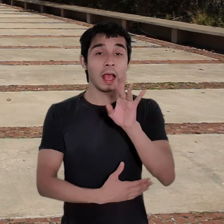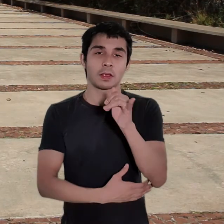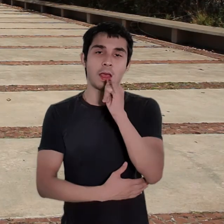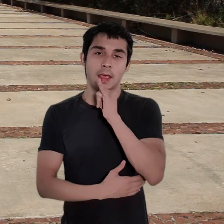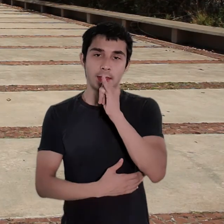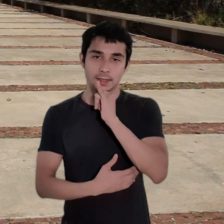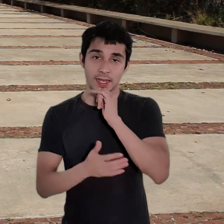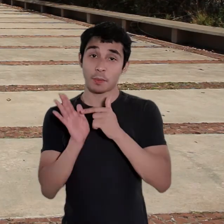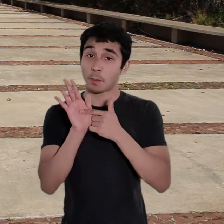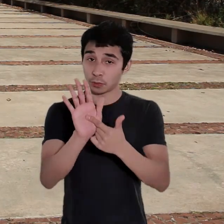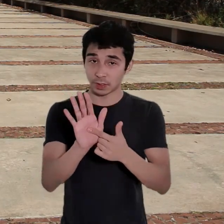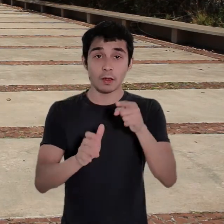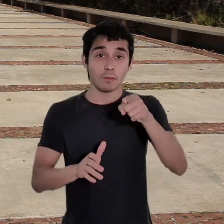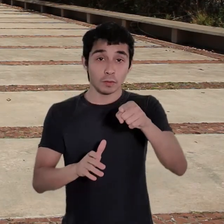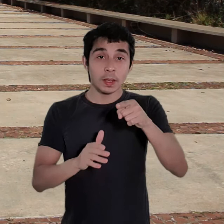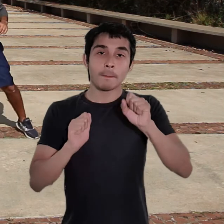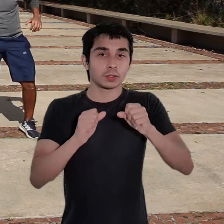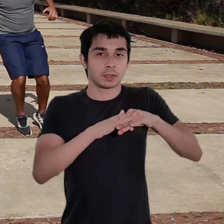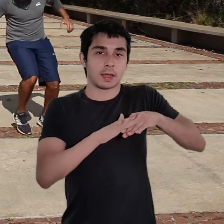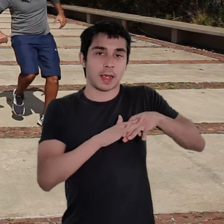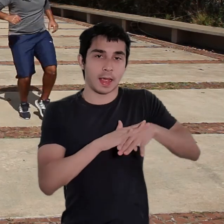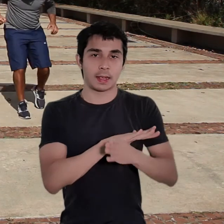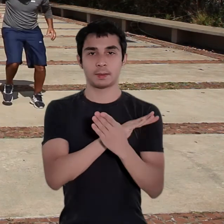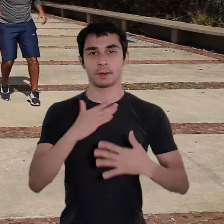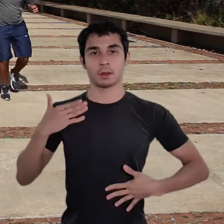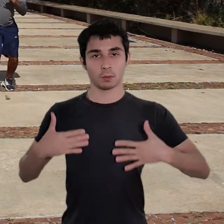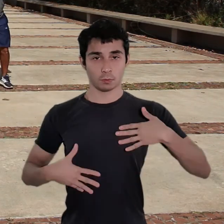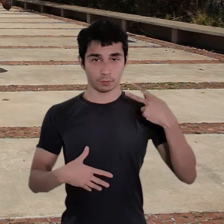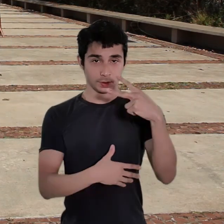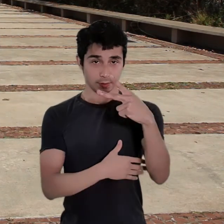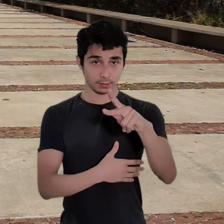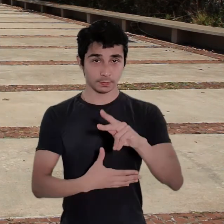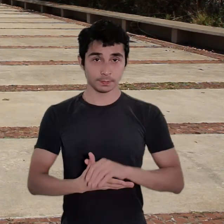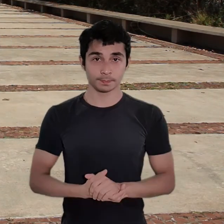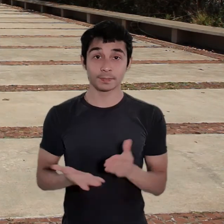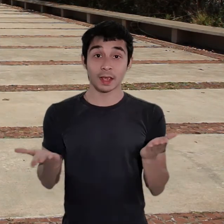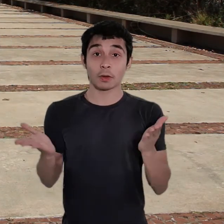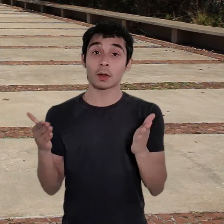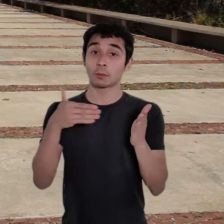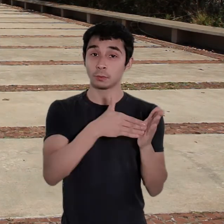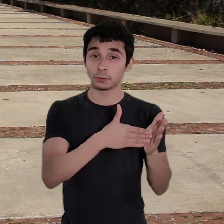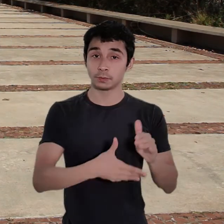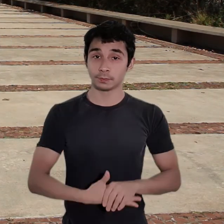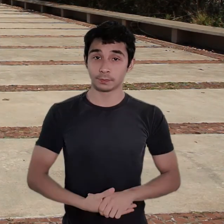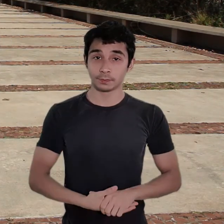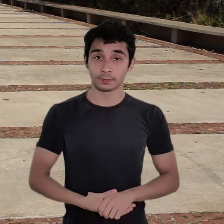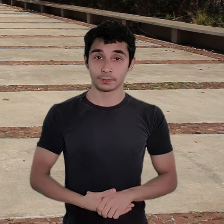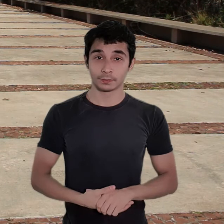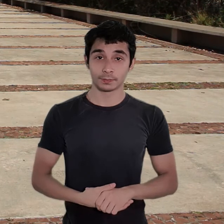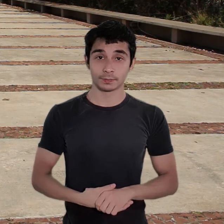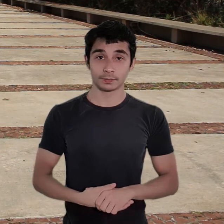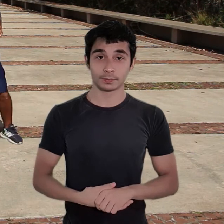Lembrando que esses são exemplos para você adaptar o seu exercício. E a última.